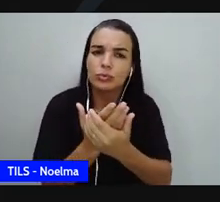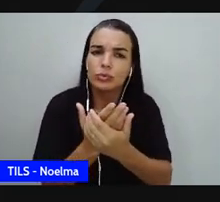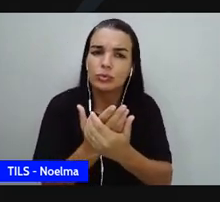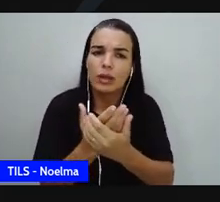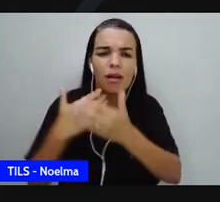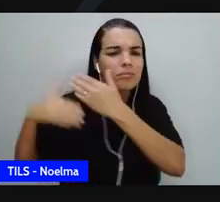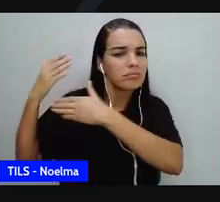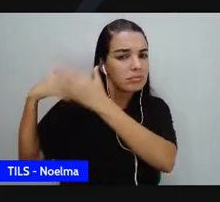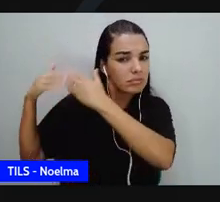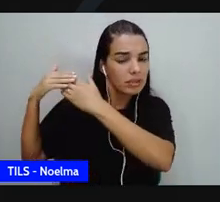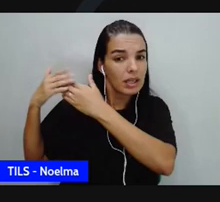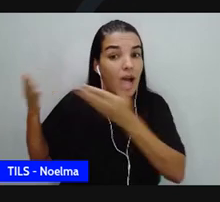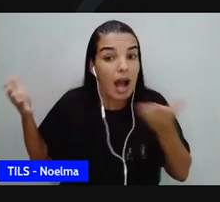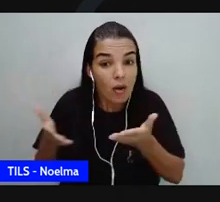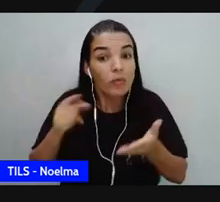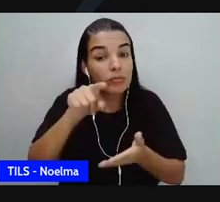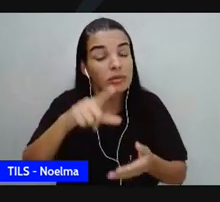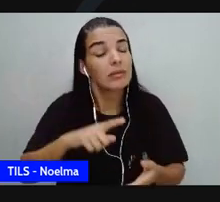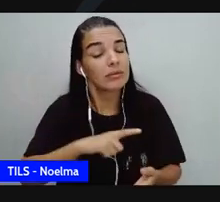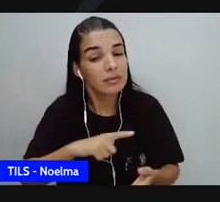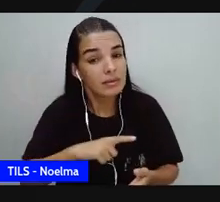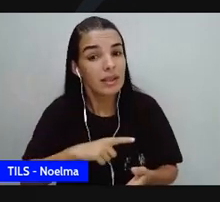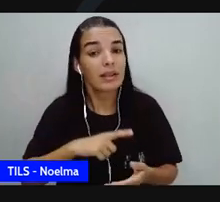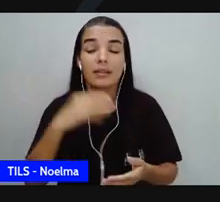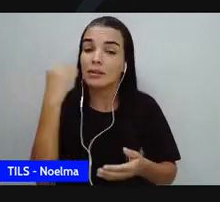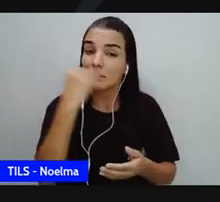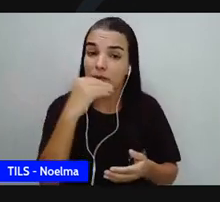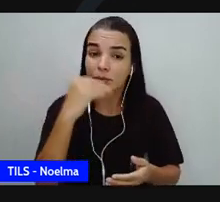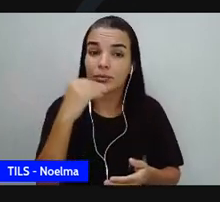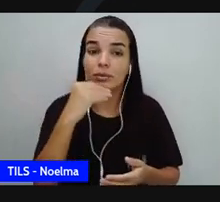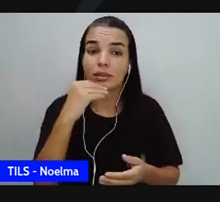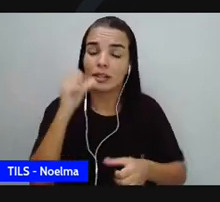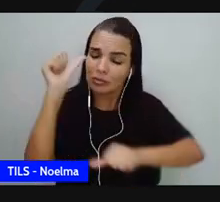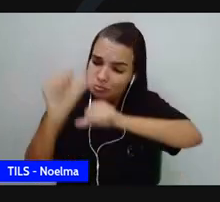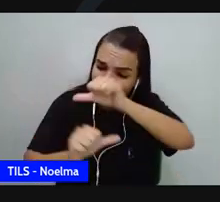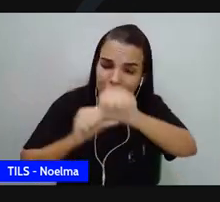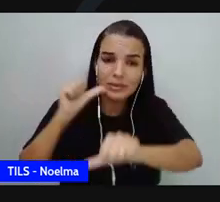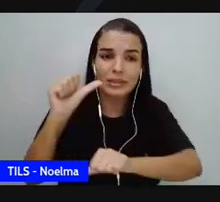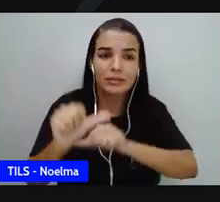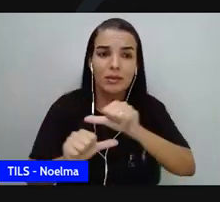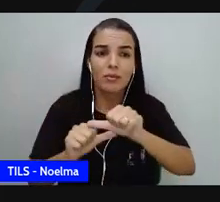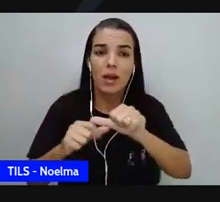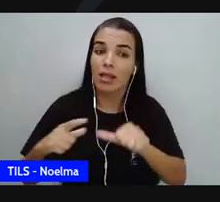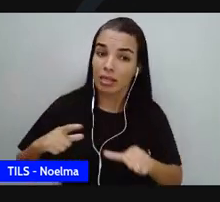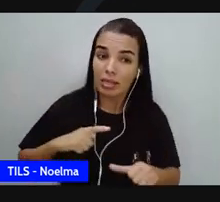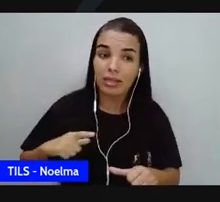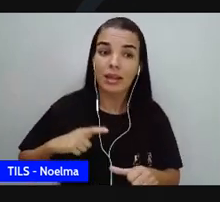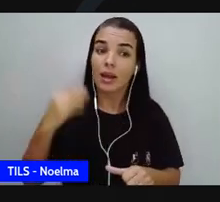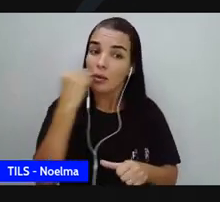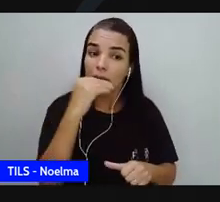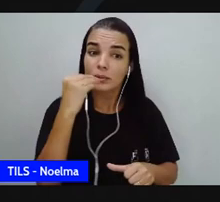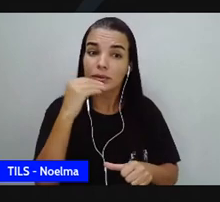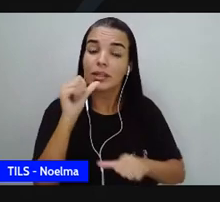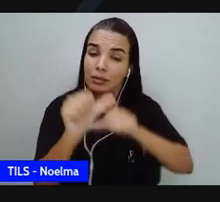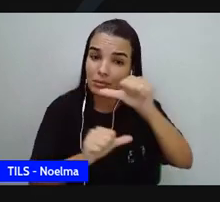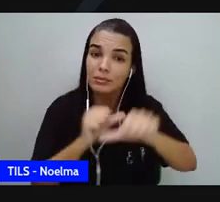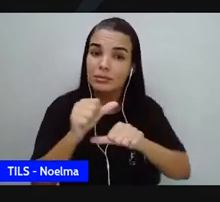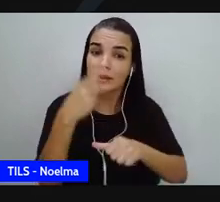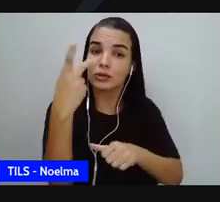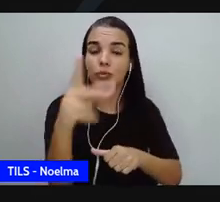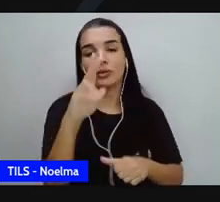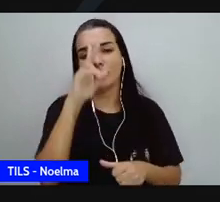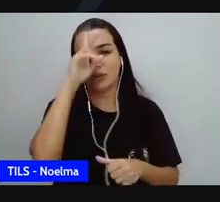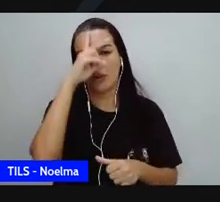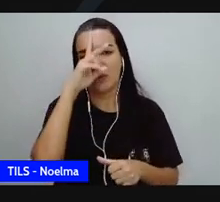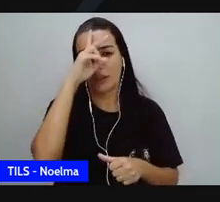atrás. Agora você tem a chance de virar o jogo, você tem a chance de mudar essa história. Entende?